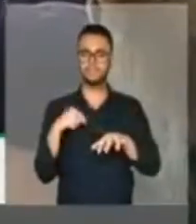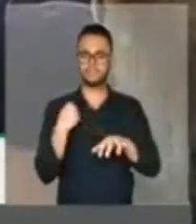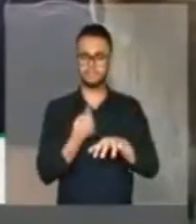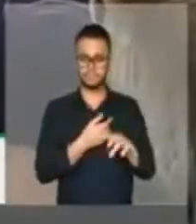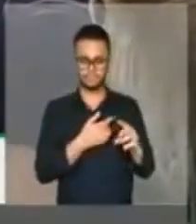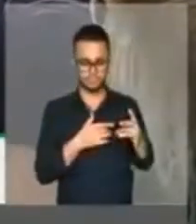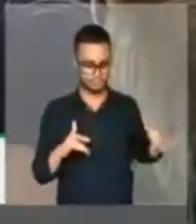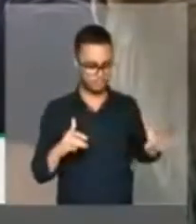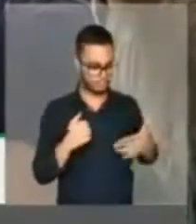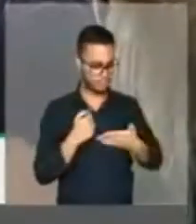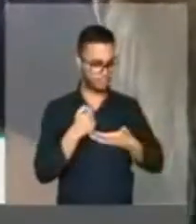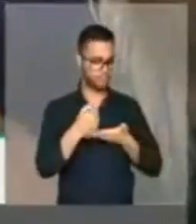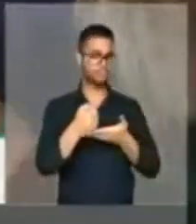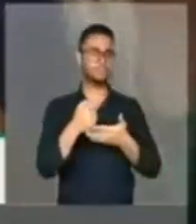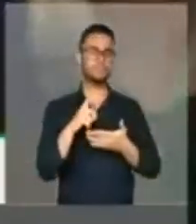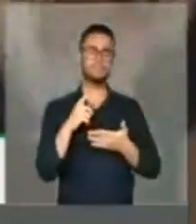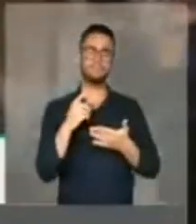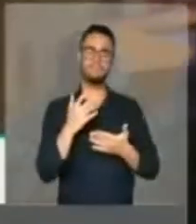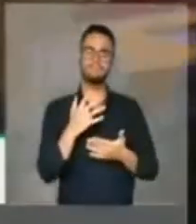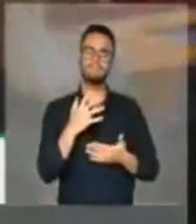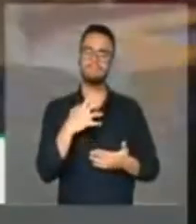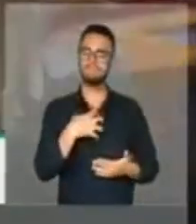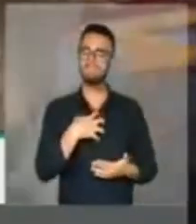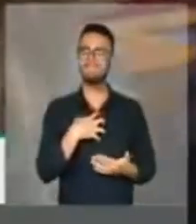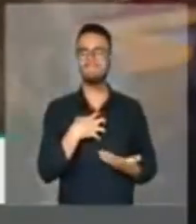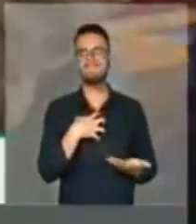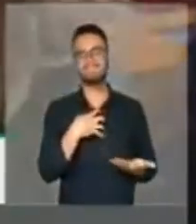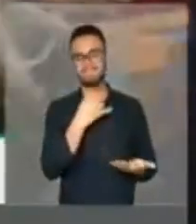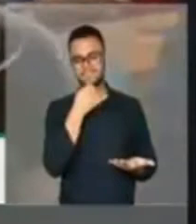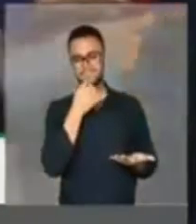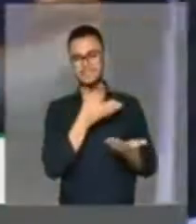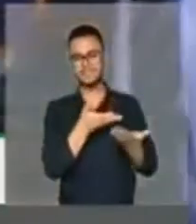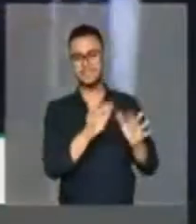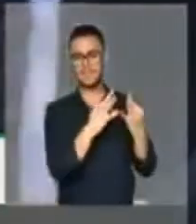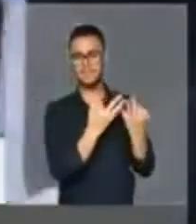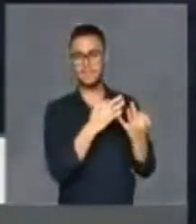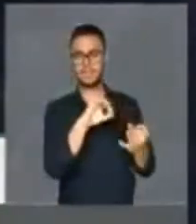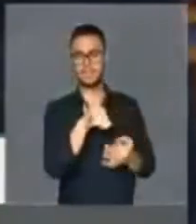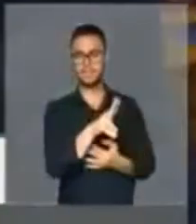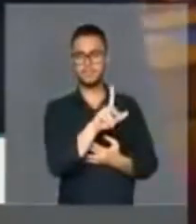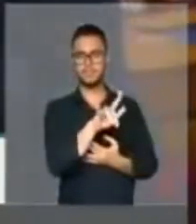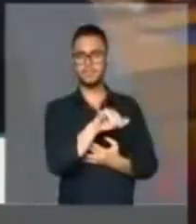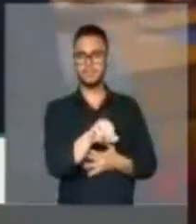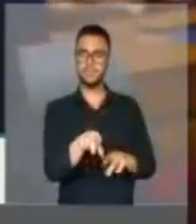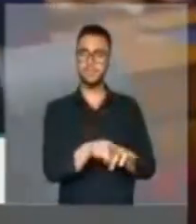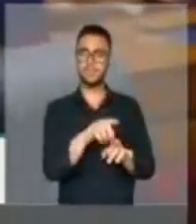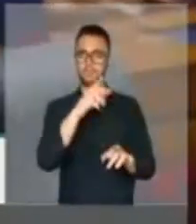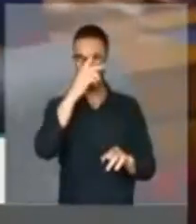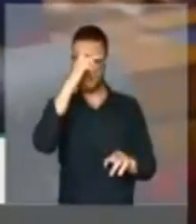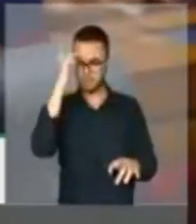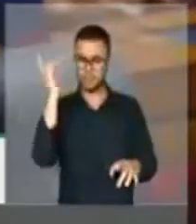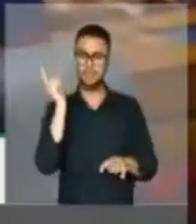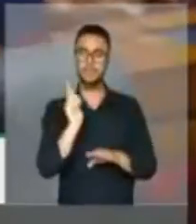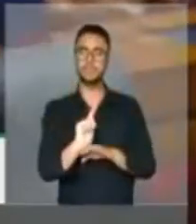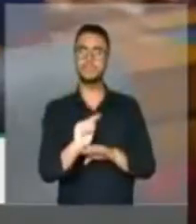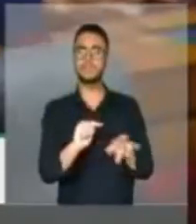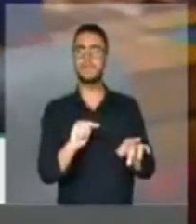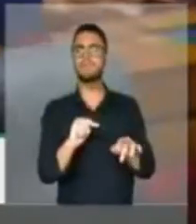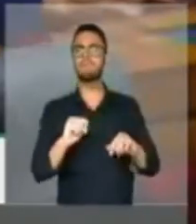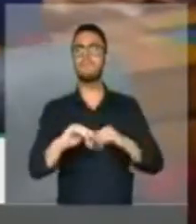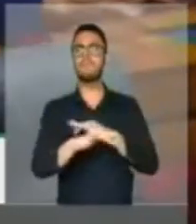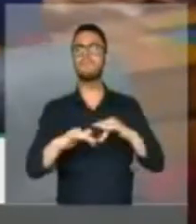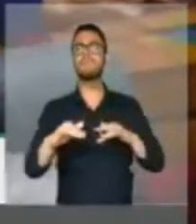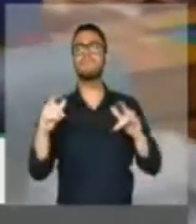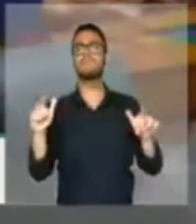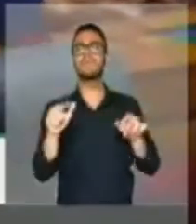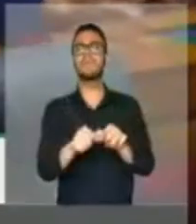solidariedade, nosso pesar, para com a família de júnior, para com os dirigentes do movimento pequenos agricultores